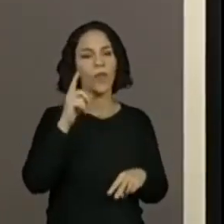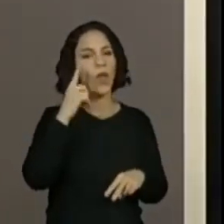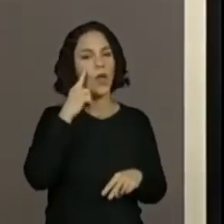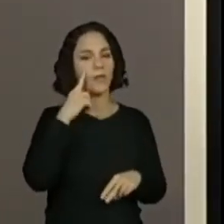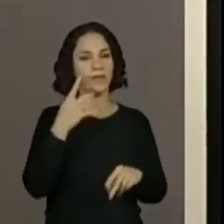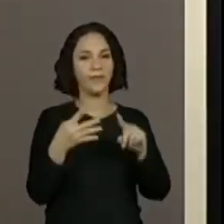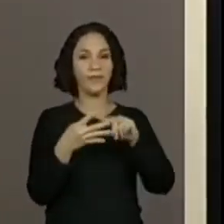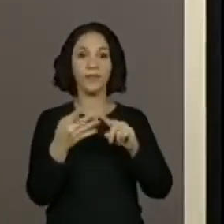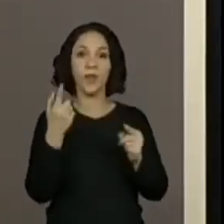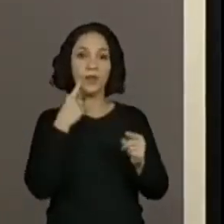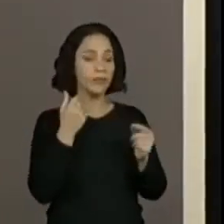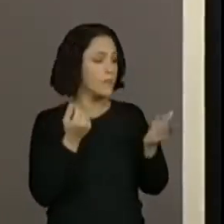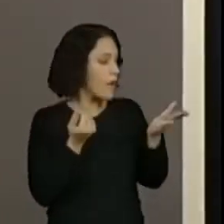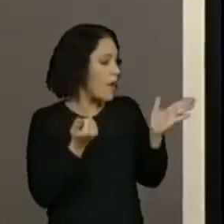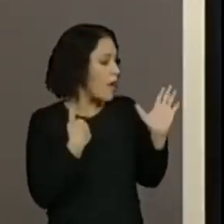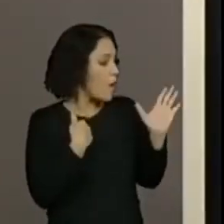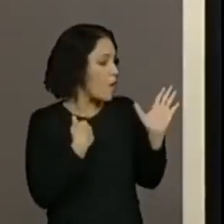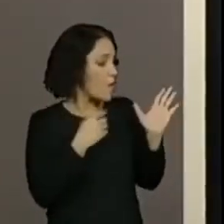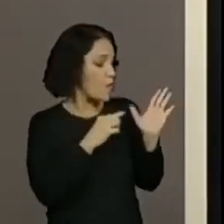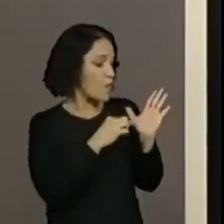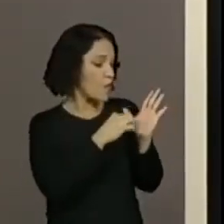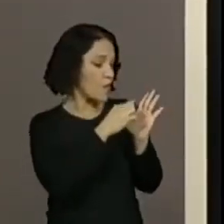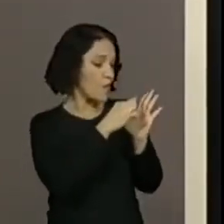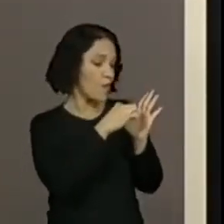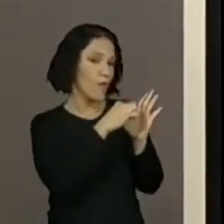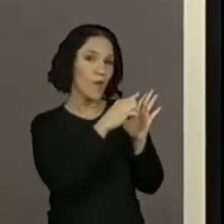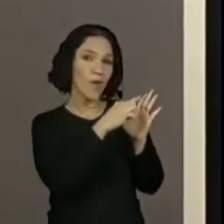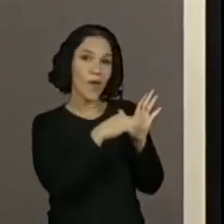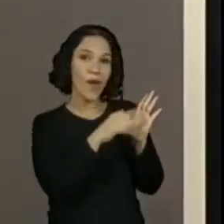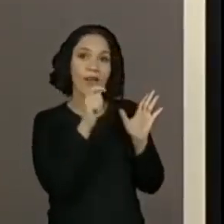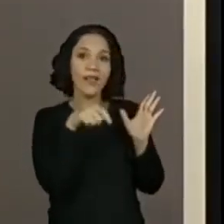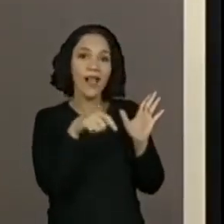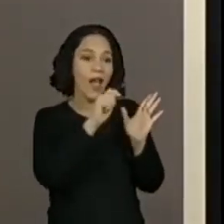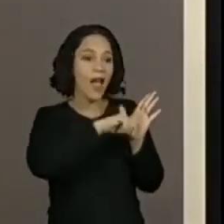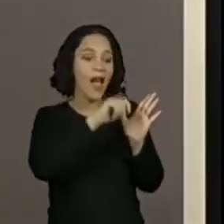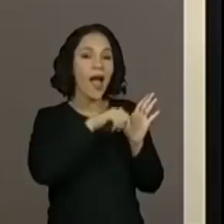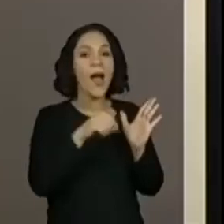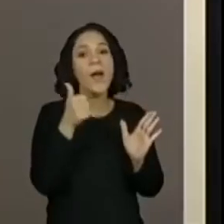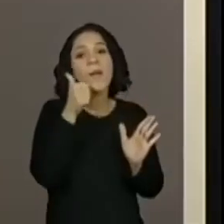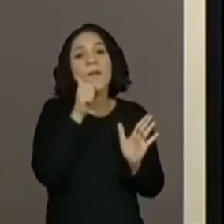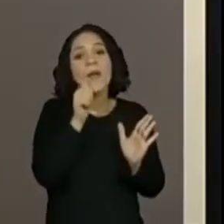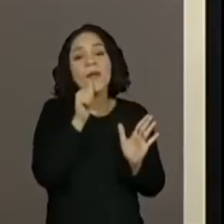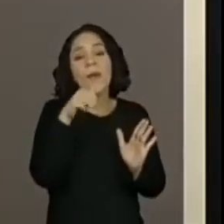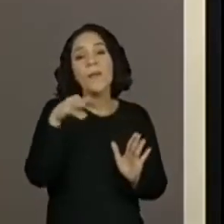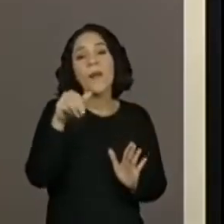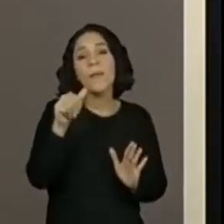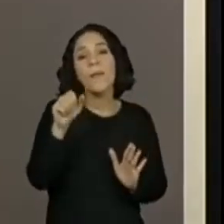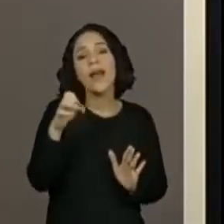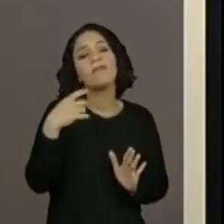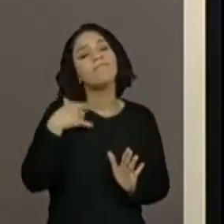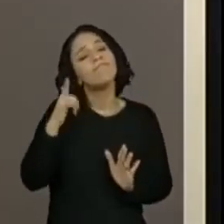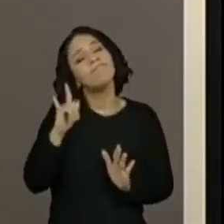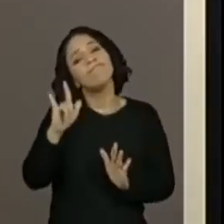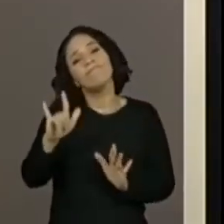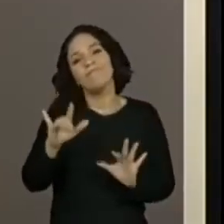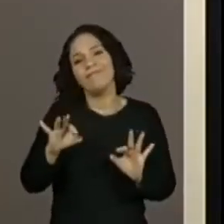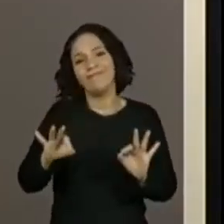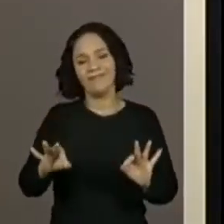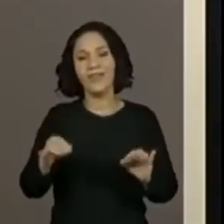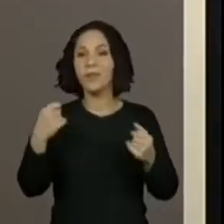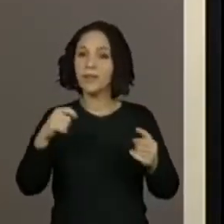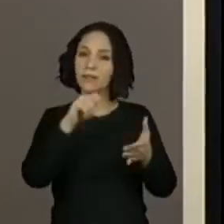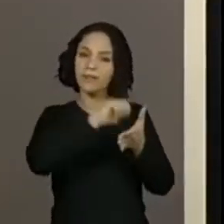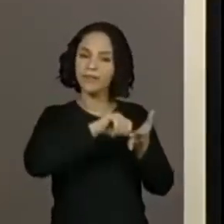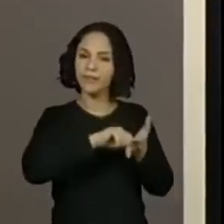assim. Na palma da minha mão, trago uma consoante. Com ela escrevo, mamãe, a quem amo bastante. Precisamos fazer a escrita dela